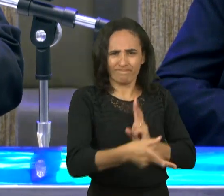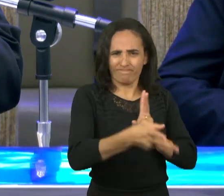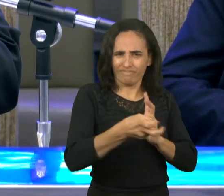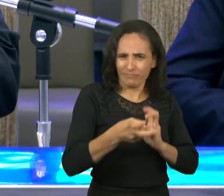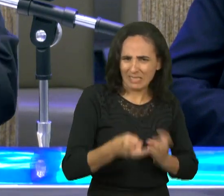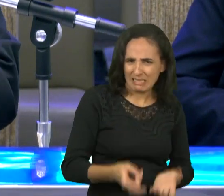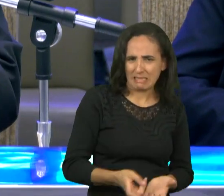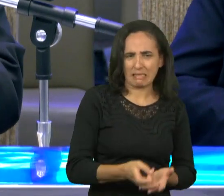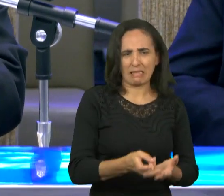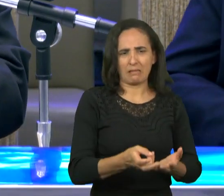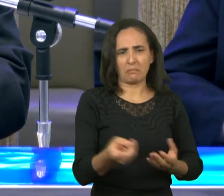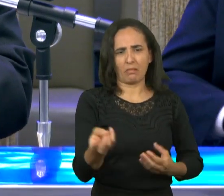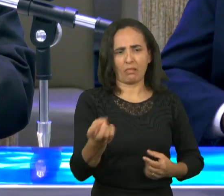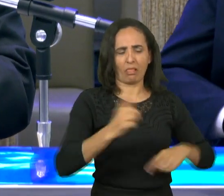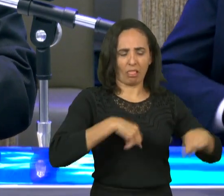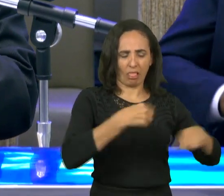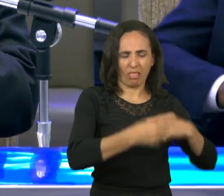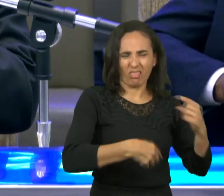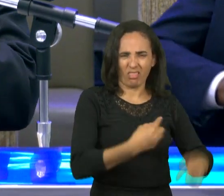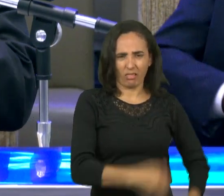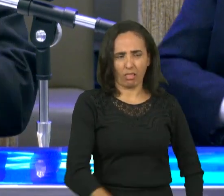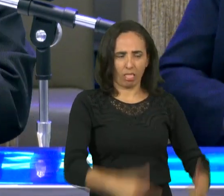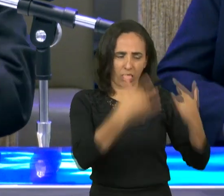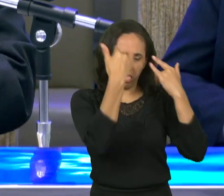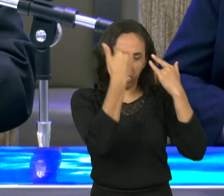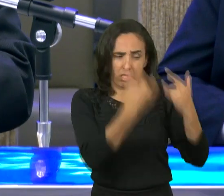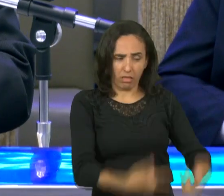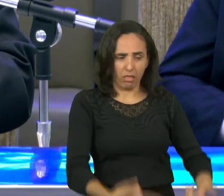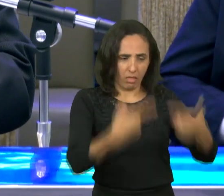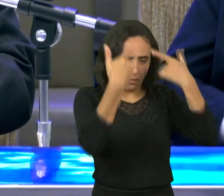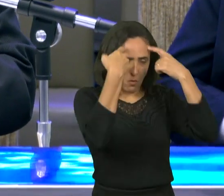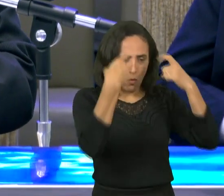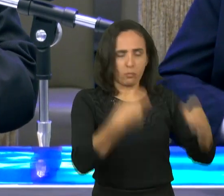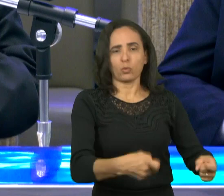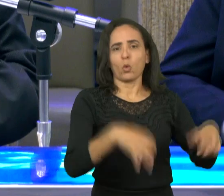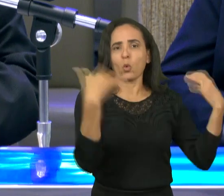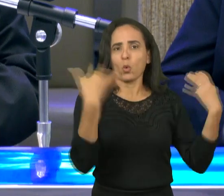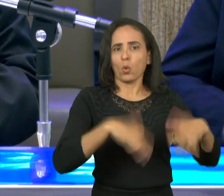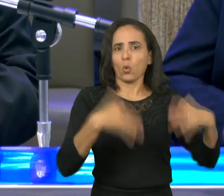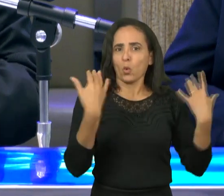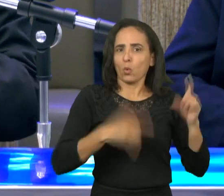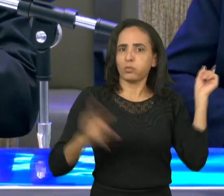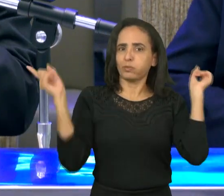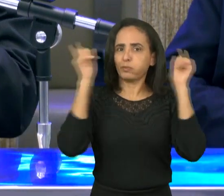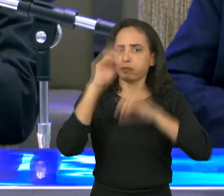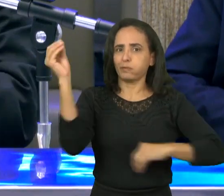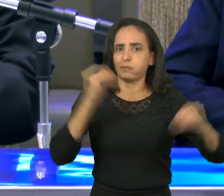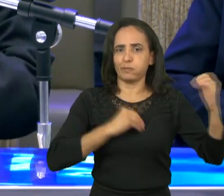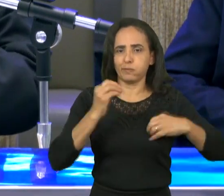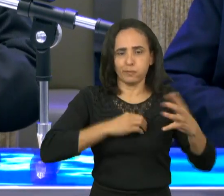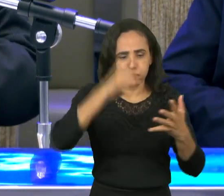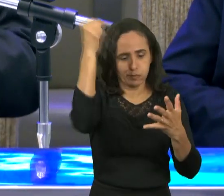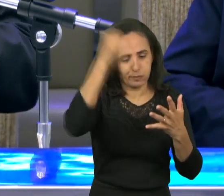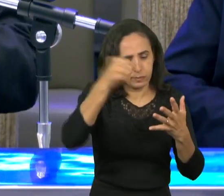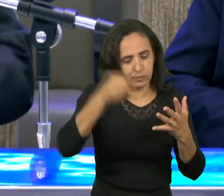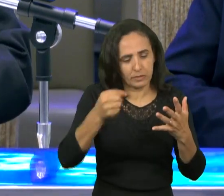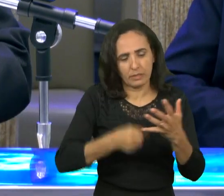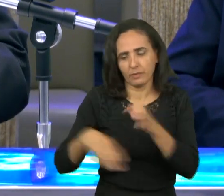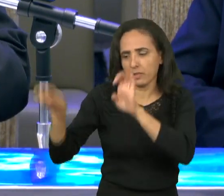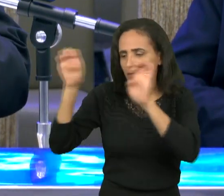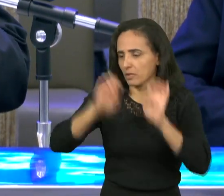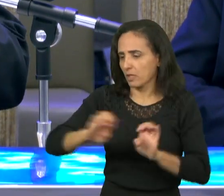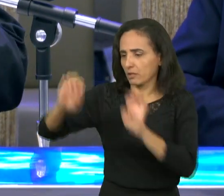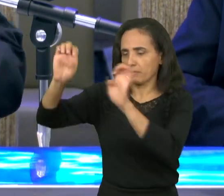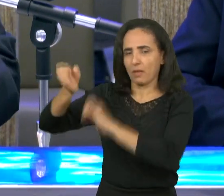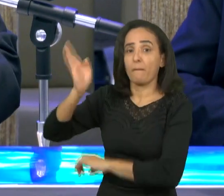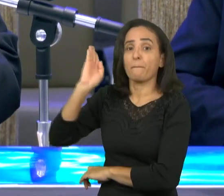pervertida, não é isso? Violenta. A vida de Enoque é uma prova